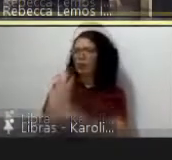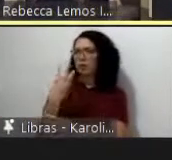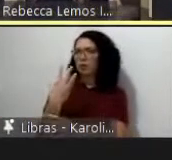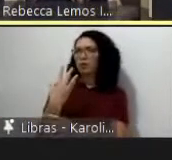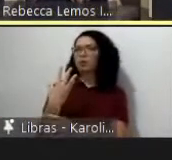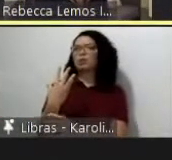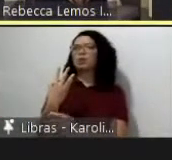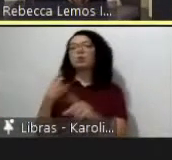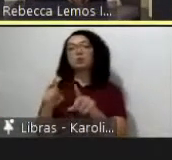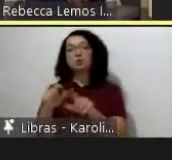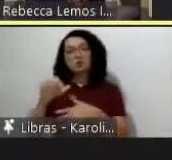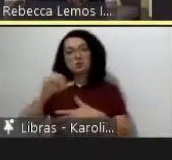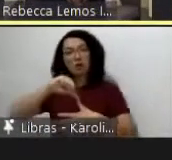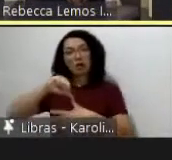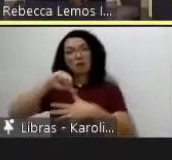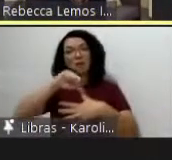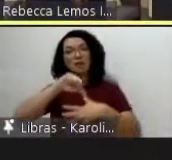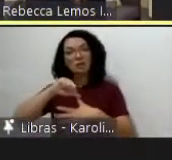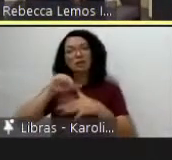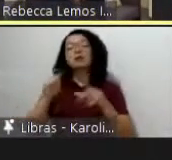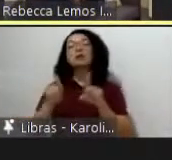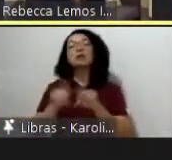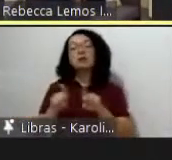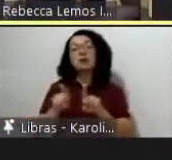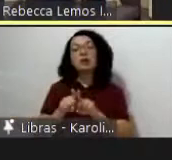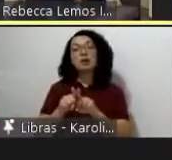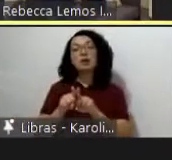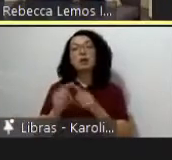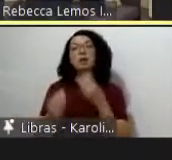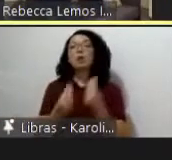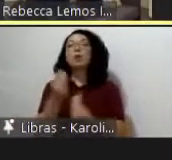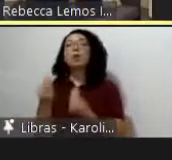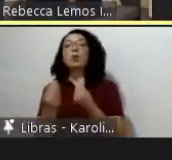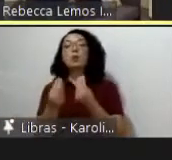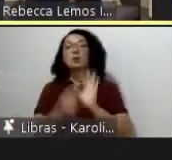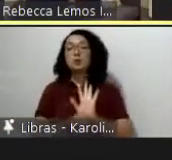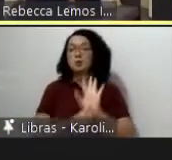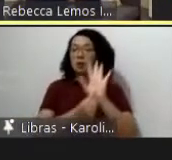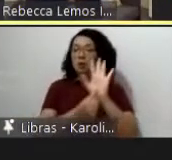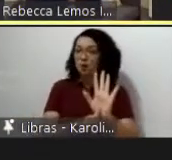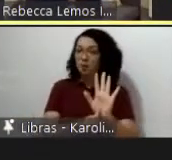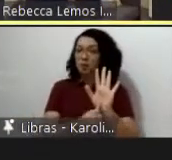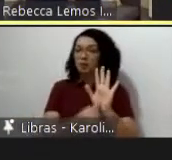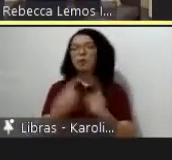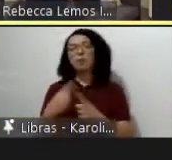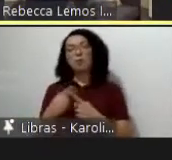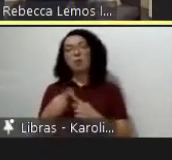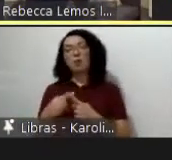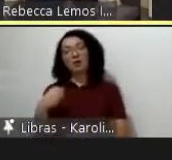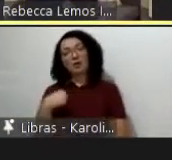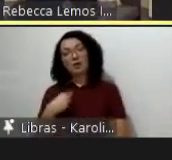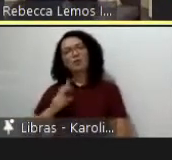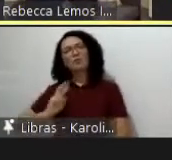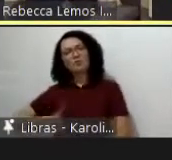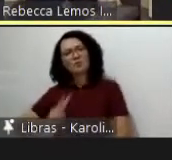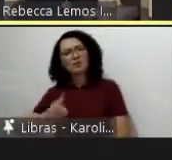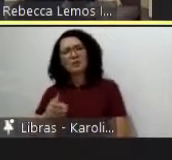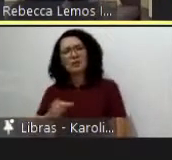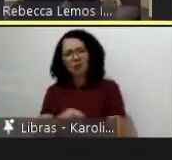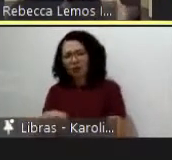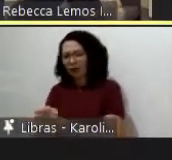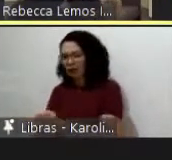gente dá maior visibilidade e ousa porque é isso que eu digo sempre aos meus estudantes em que podemos ousar